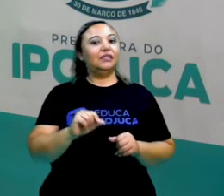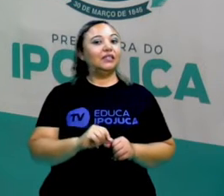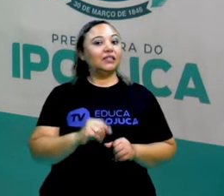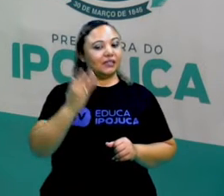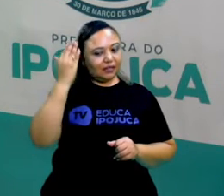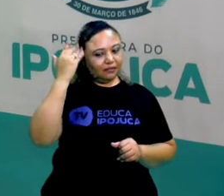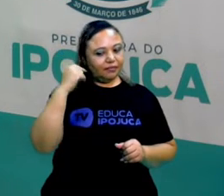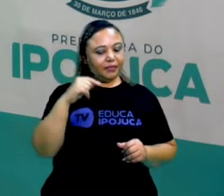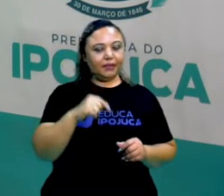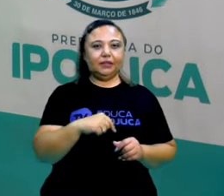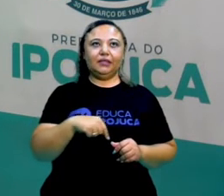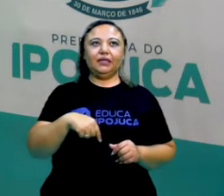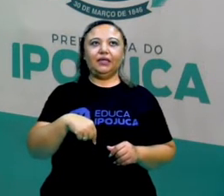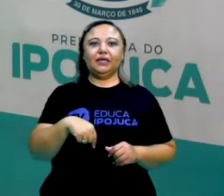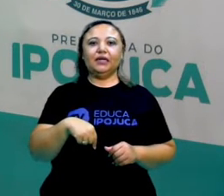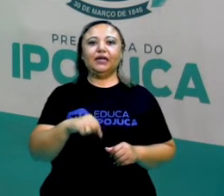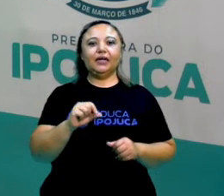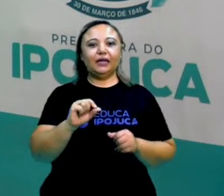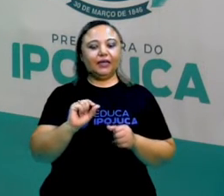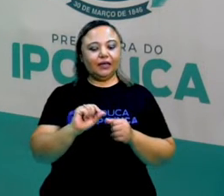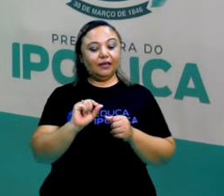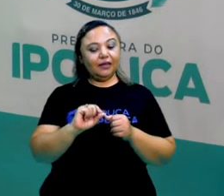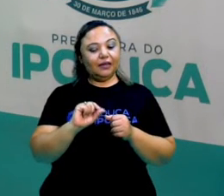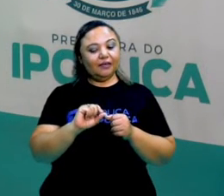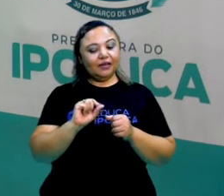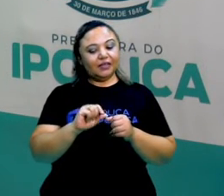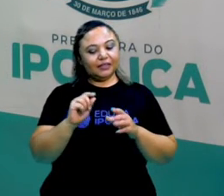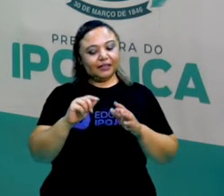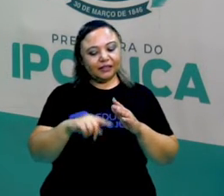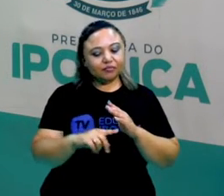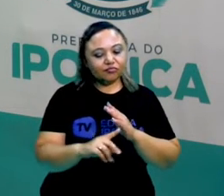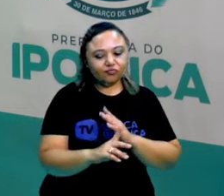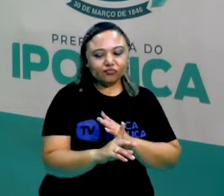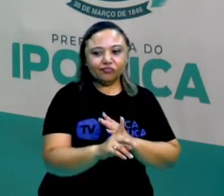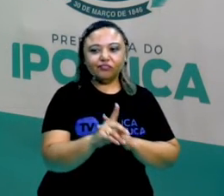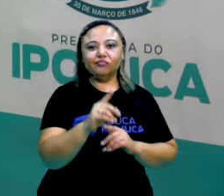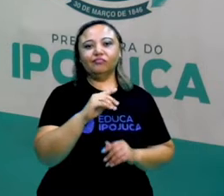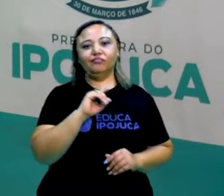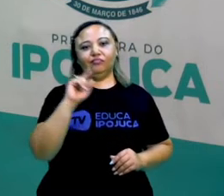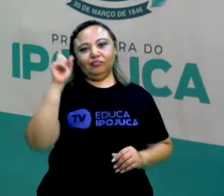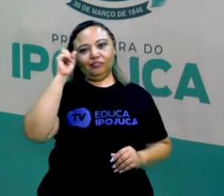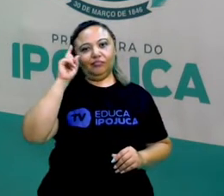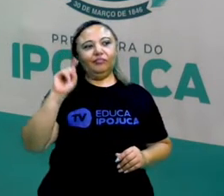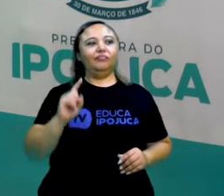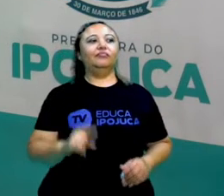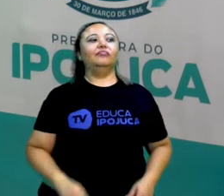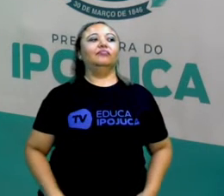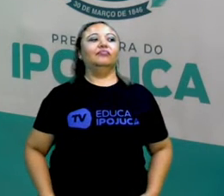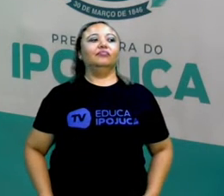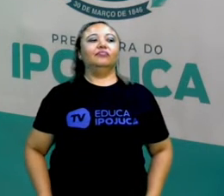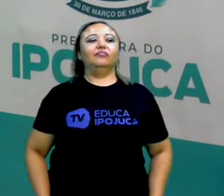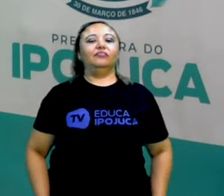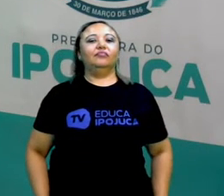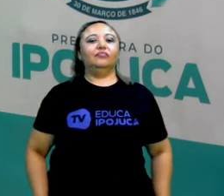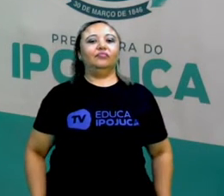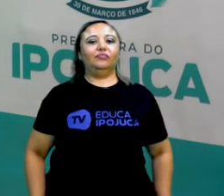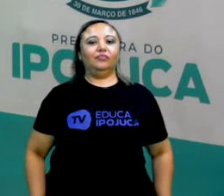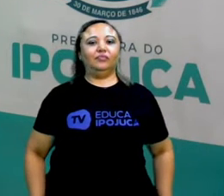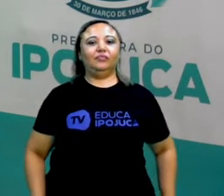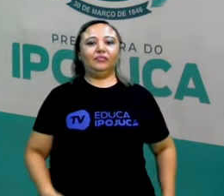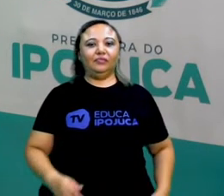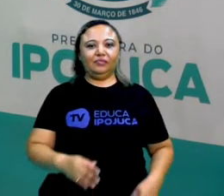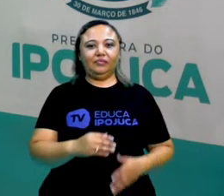então ele foi ardiloso. Então, isso vai vir na mente da gente, pelo que a gente está vendo o que o sapo está fazendo,